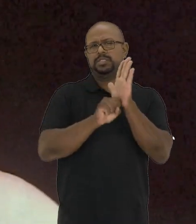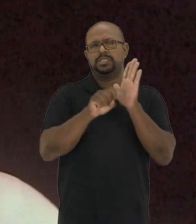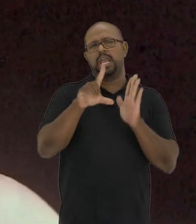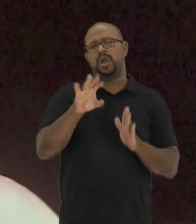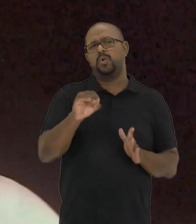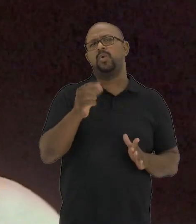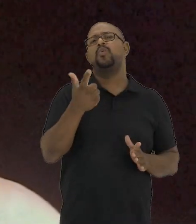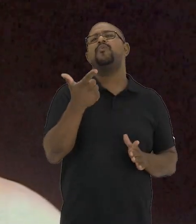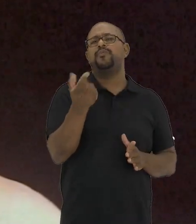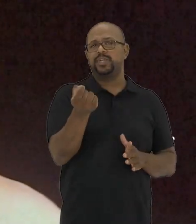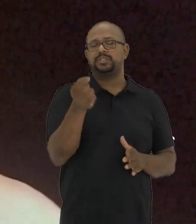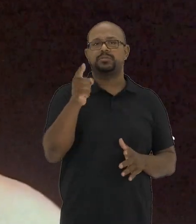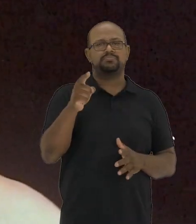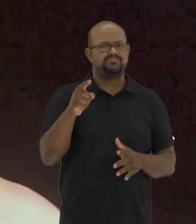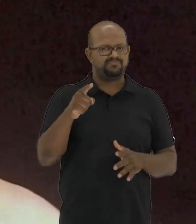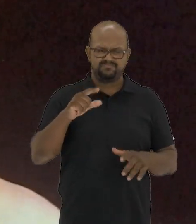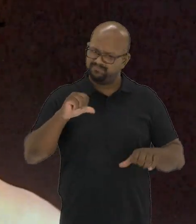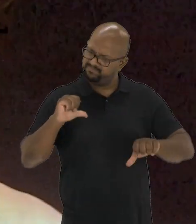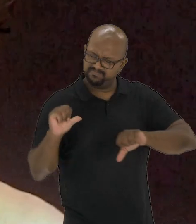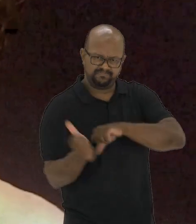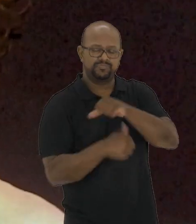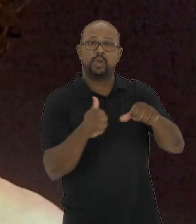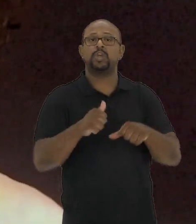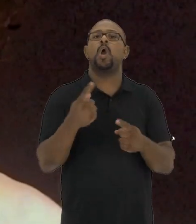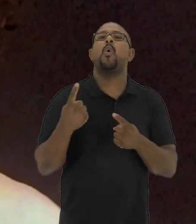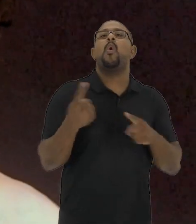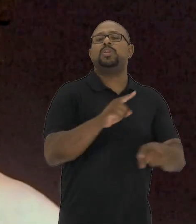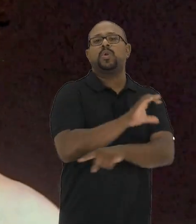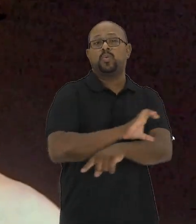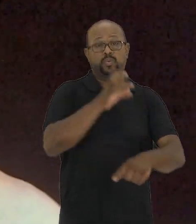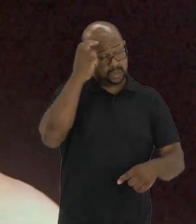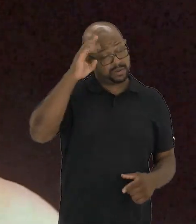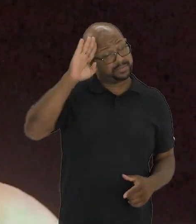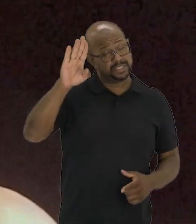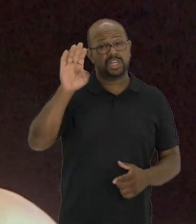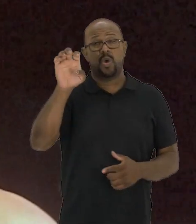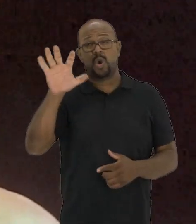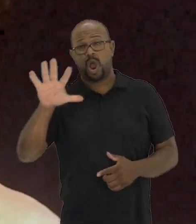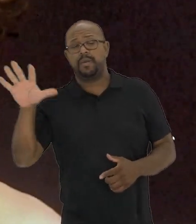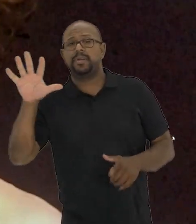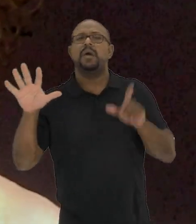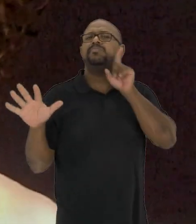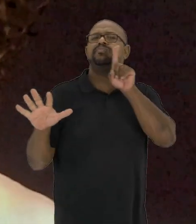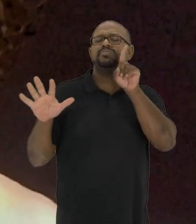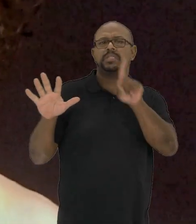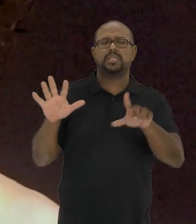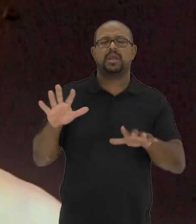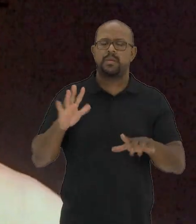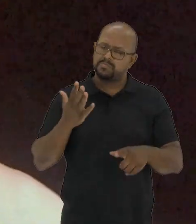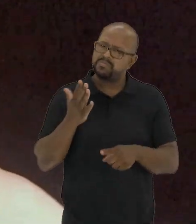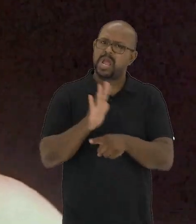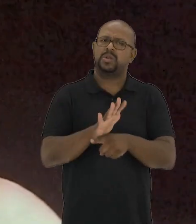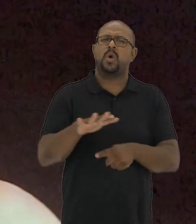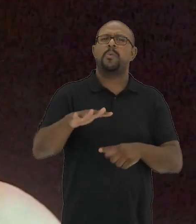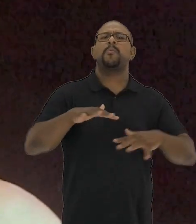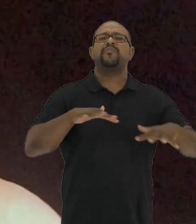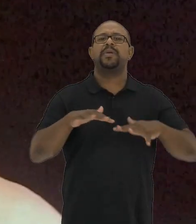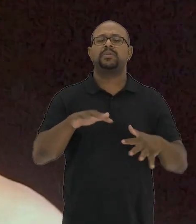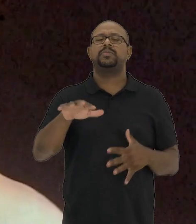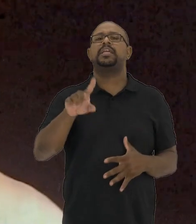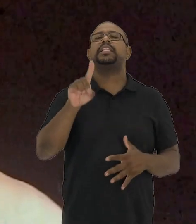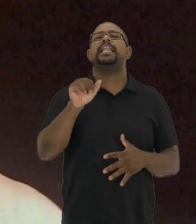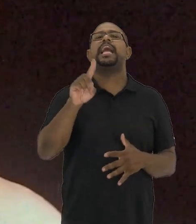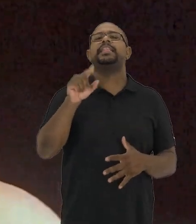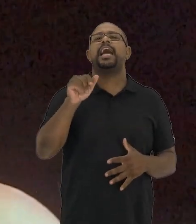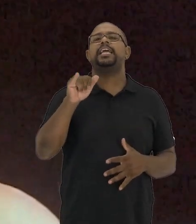a performance se desdobrou com um verdadeiro movimento de contracultura, principalmente na Europa e Estados Unidos. Contribuições